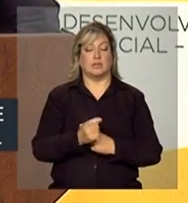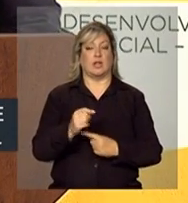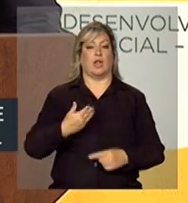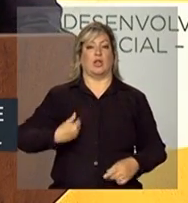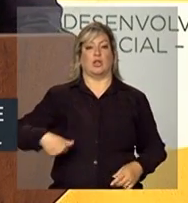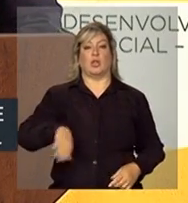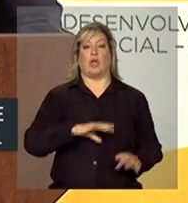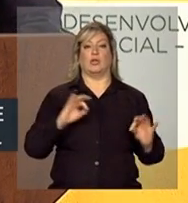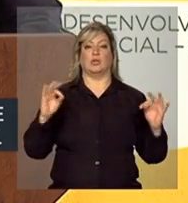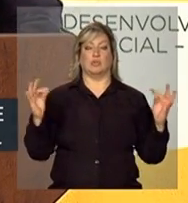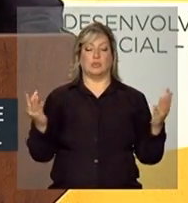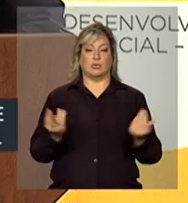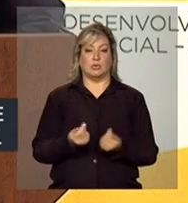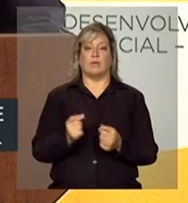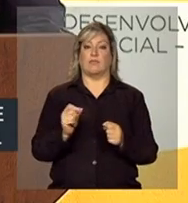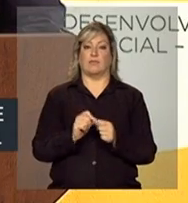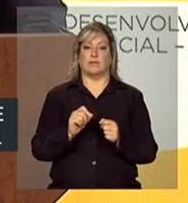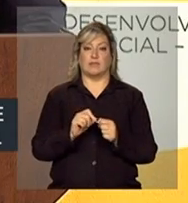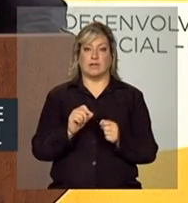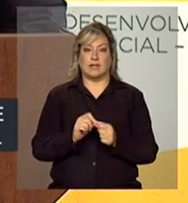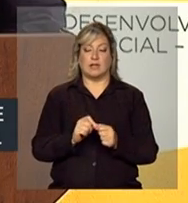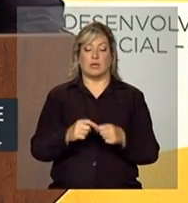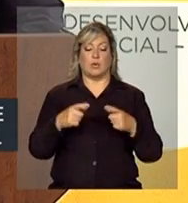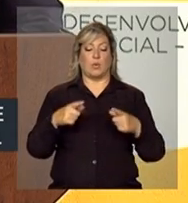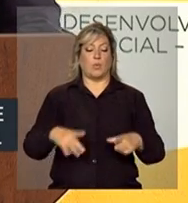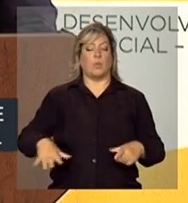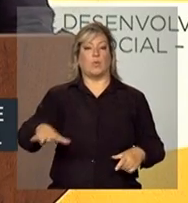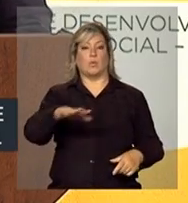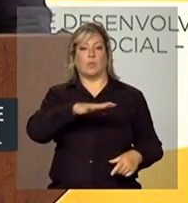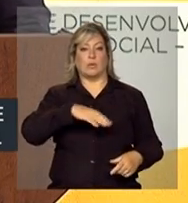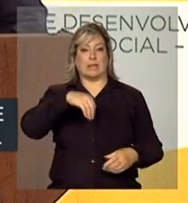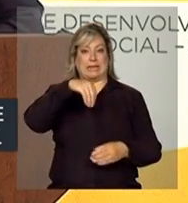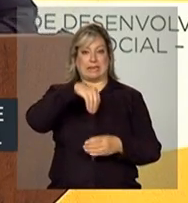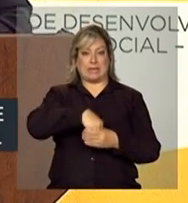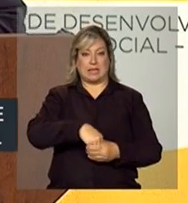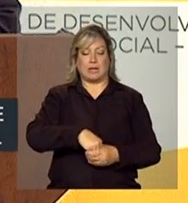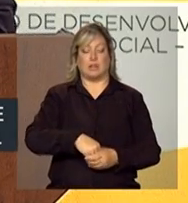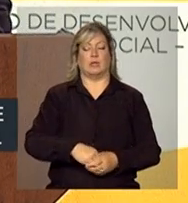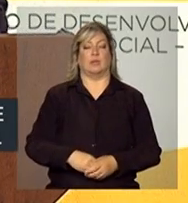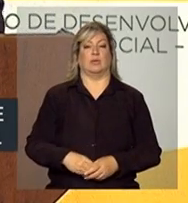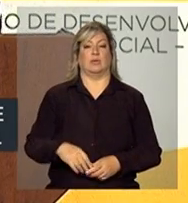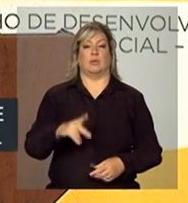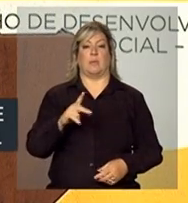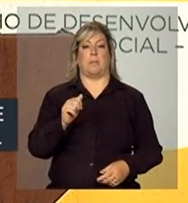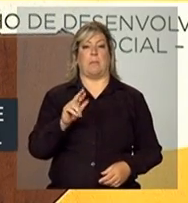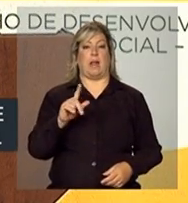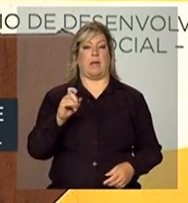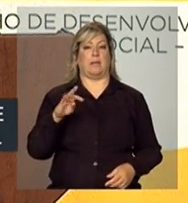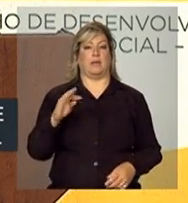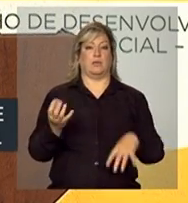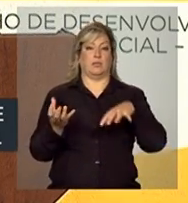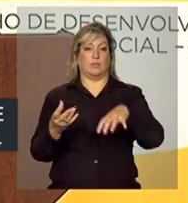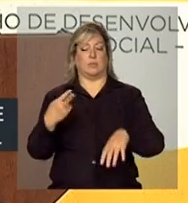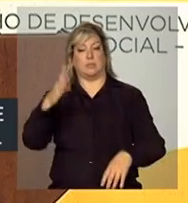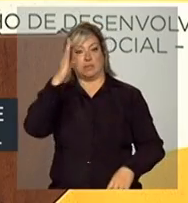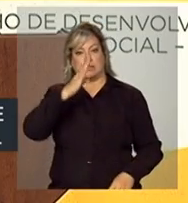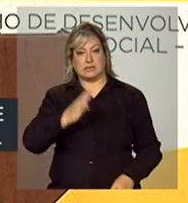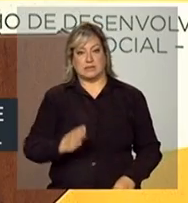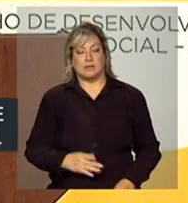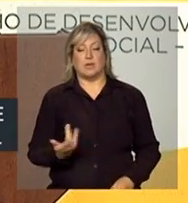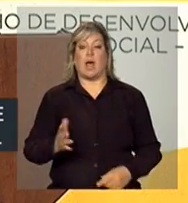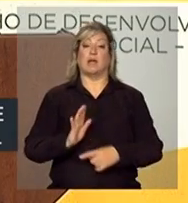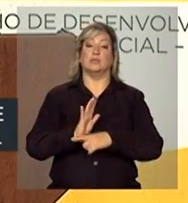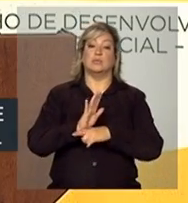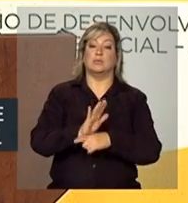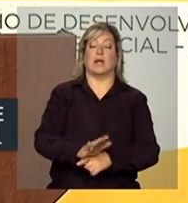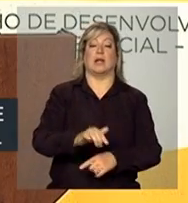nós todos, criando um ambiente no Parlamento Brasileiro capaz de ajudar a que as